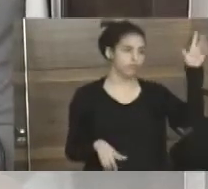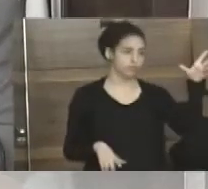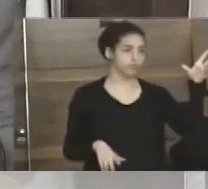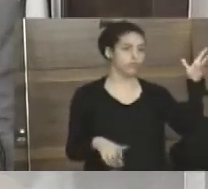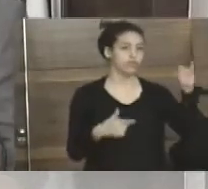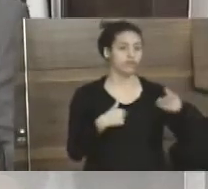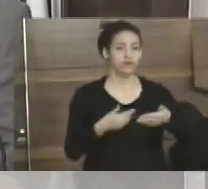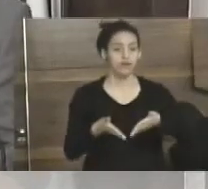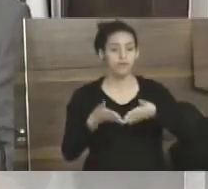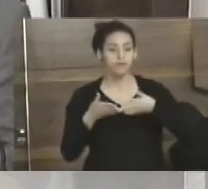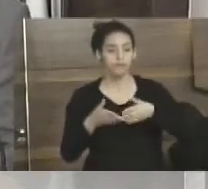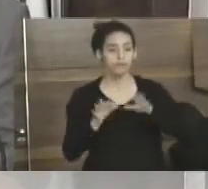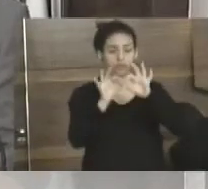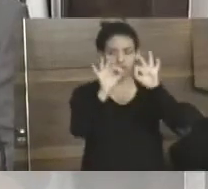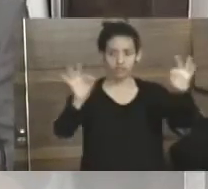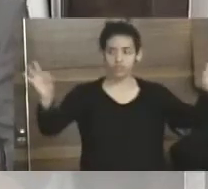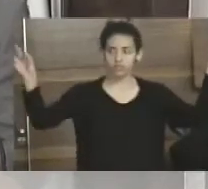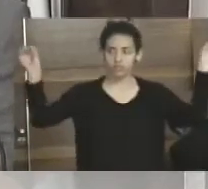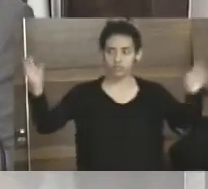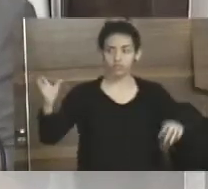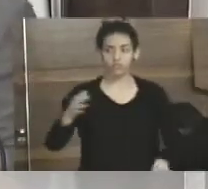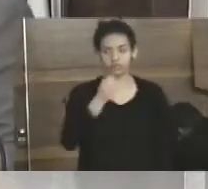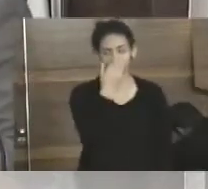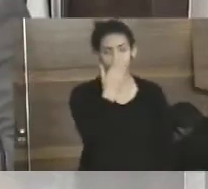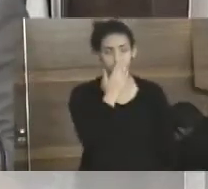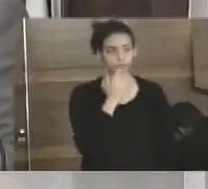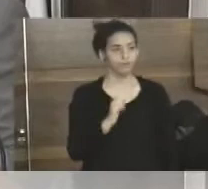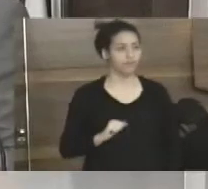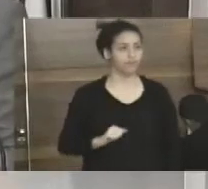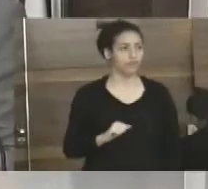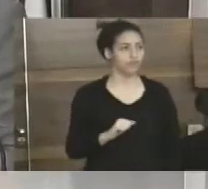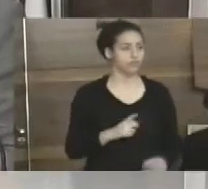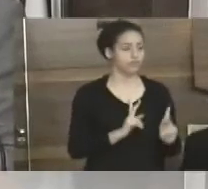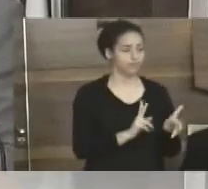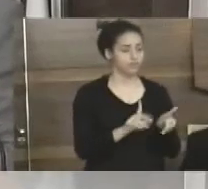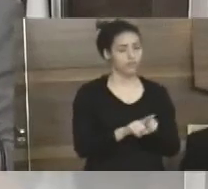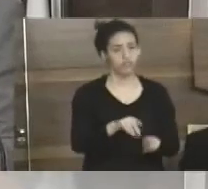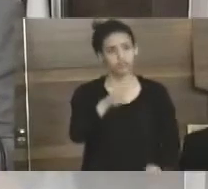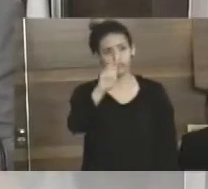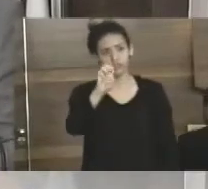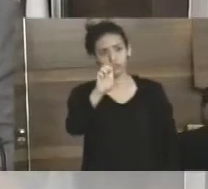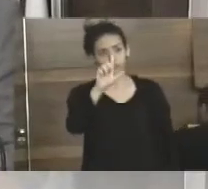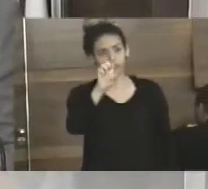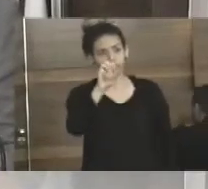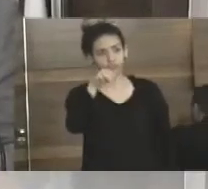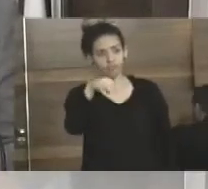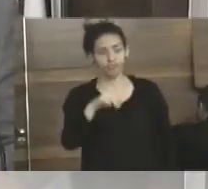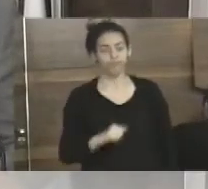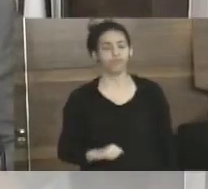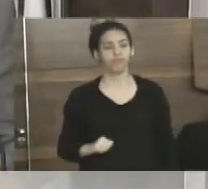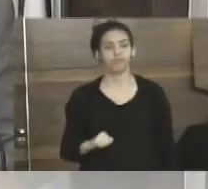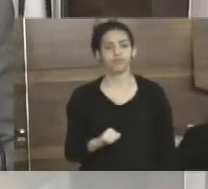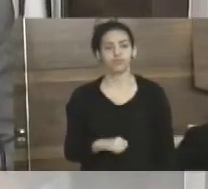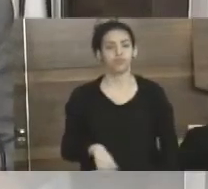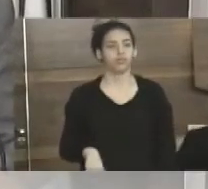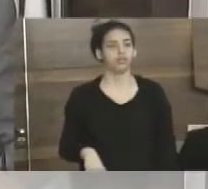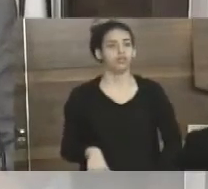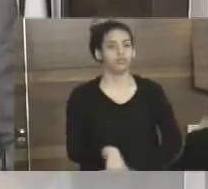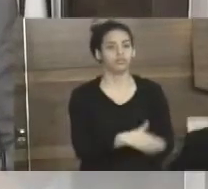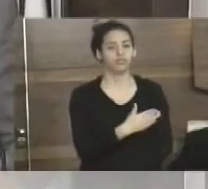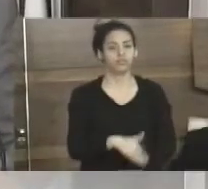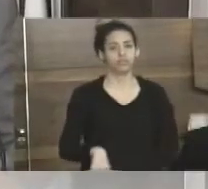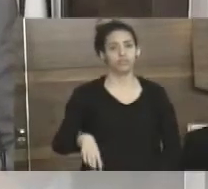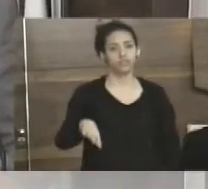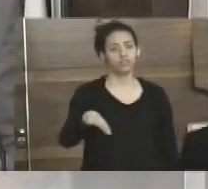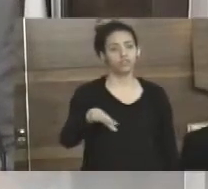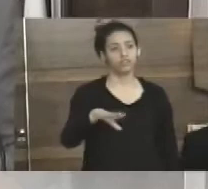Então, eu estou pedindo aqui a extensão de rede elétrica, tanto para o Parque Mambucaba, quanto para o Belém, no Belém, na rua